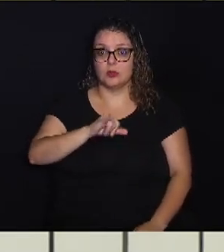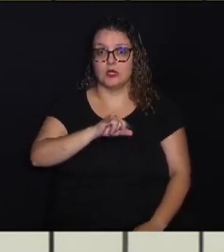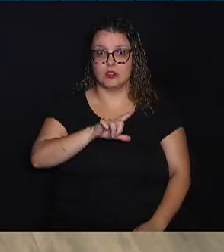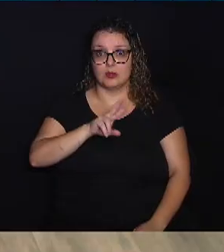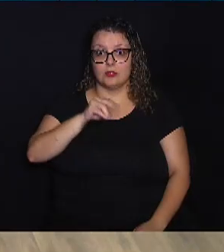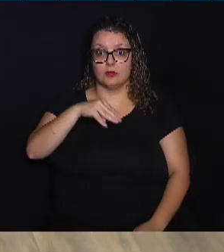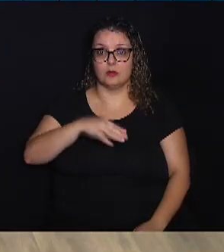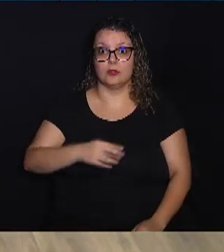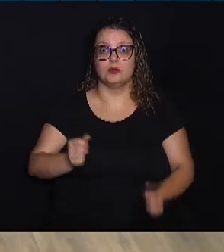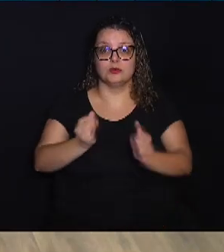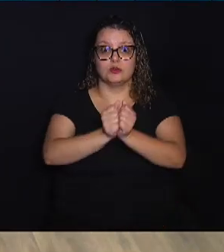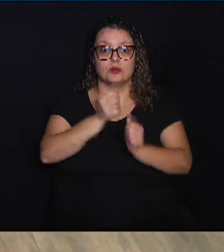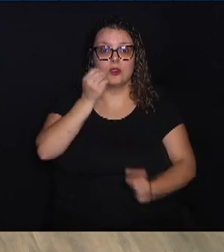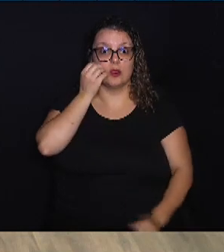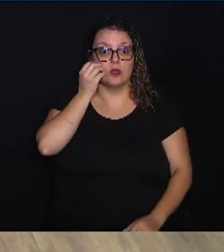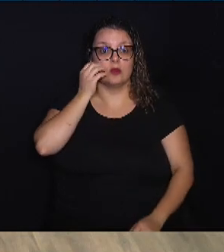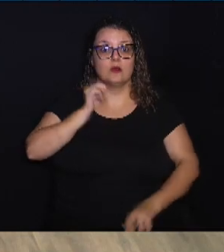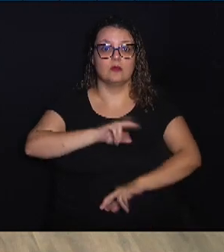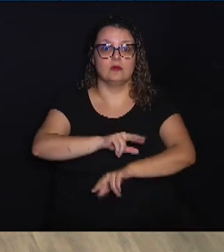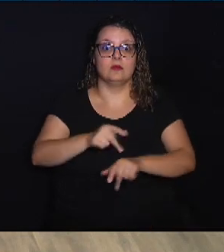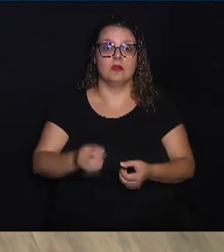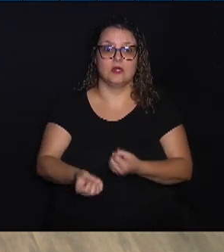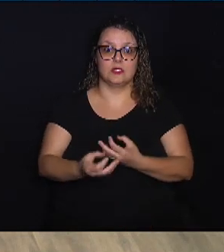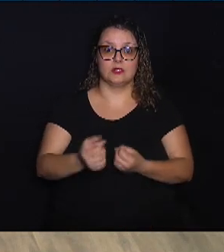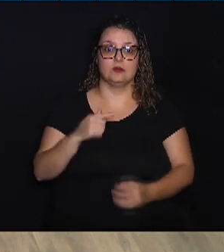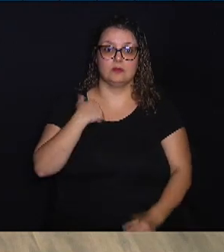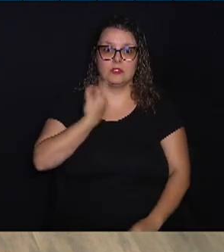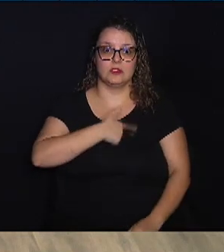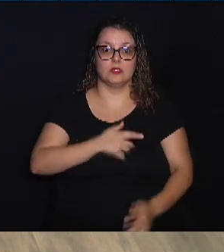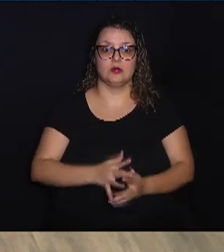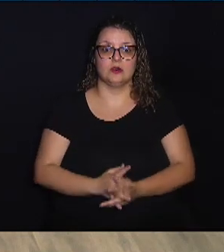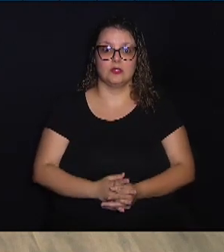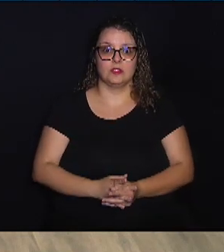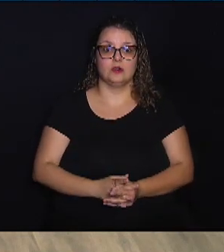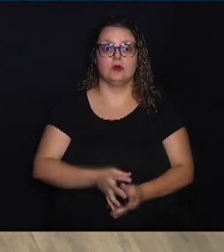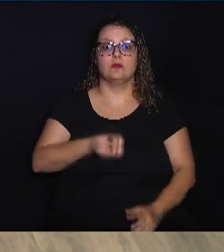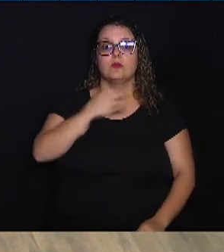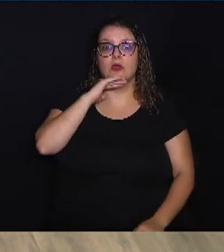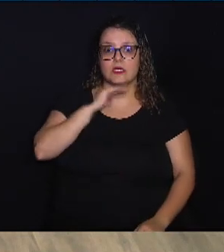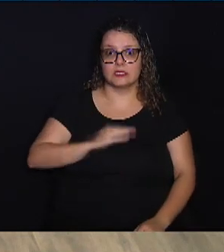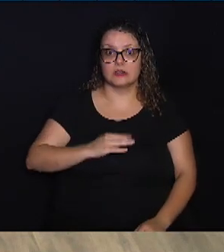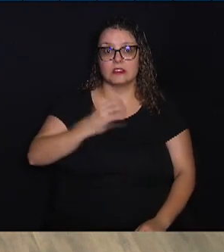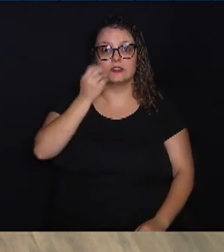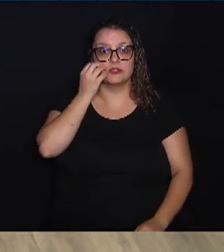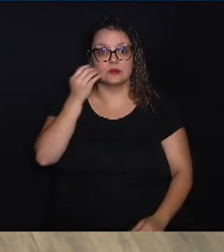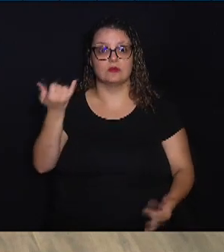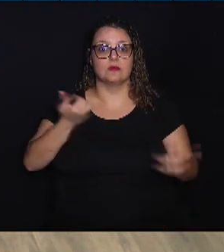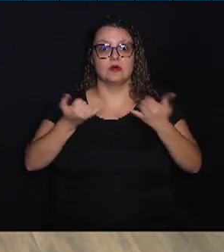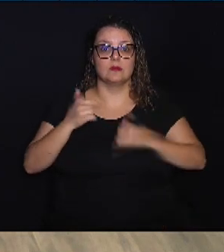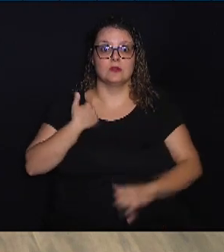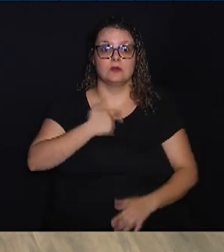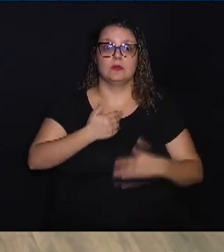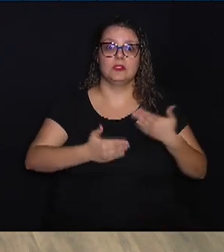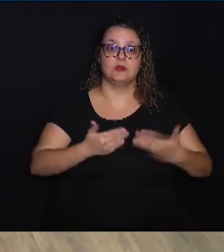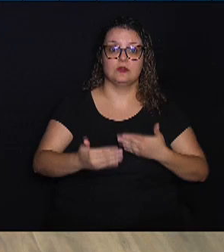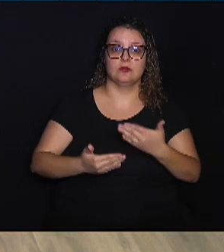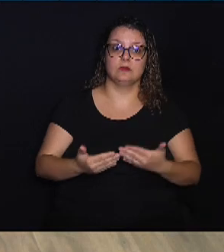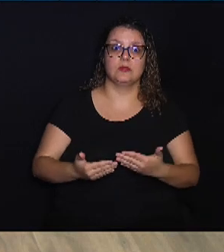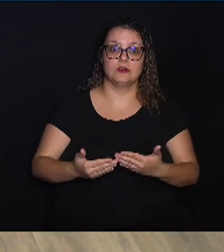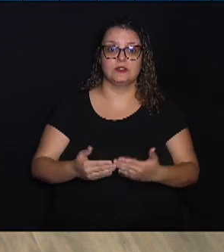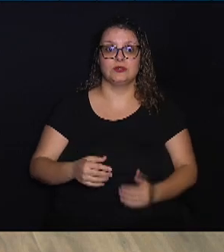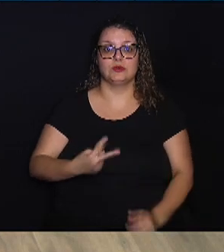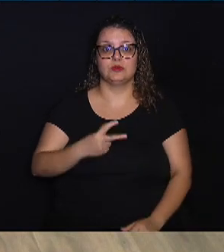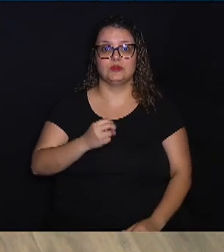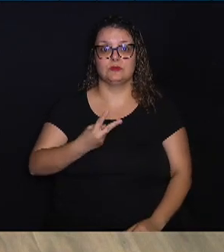com o André Aranha, que traz mais informações para nós. Boa tarde, André. Fala para a gente desse processo seletivo agora de